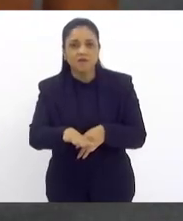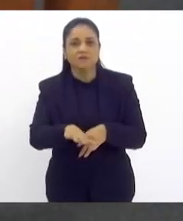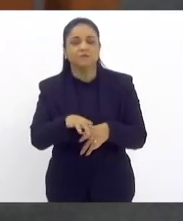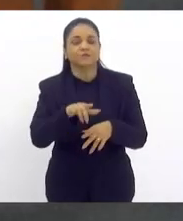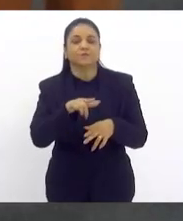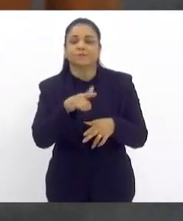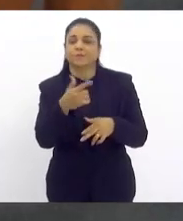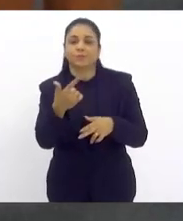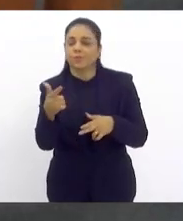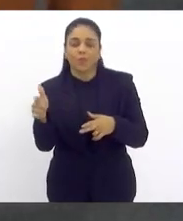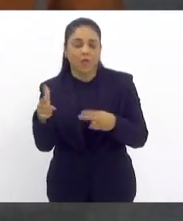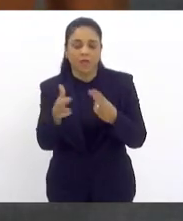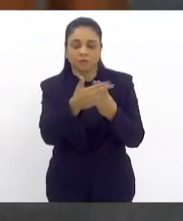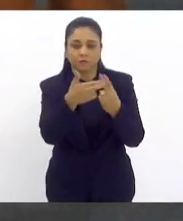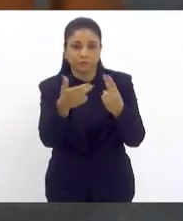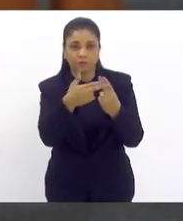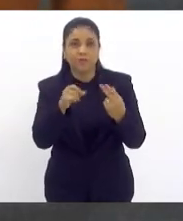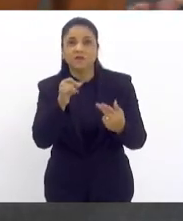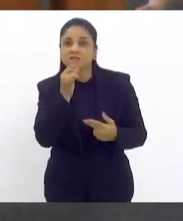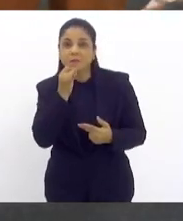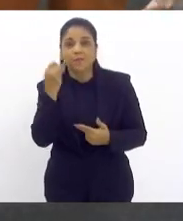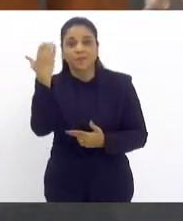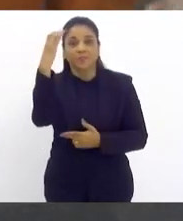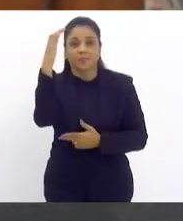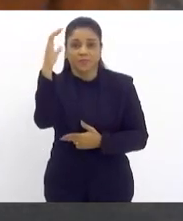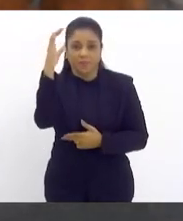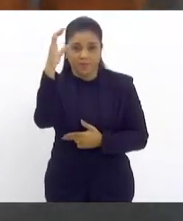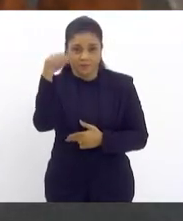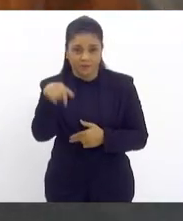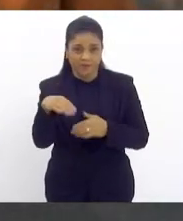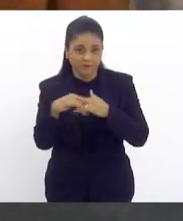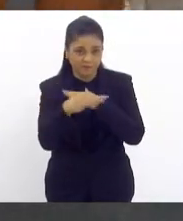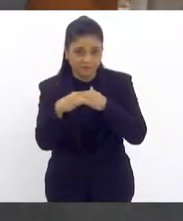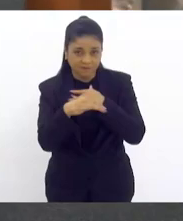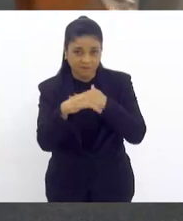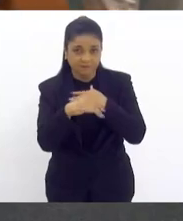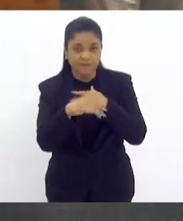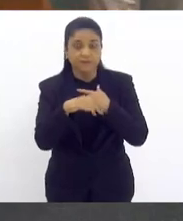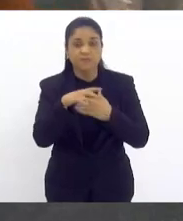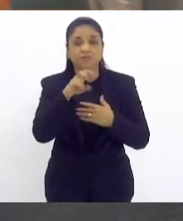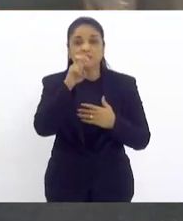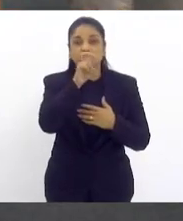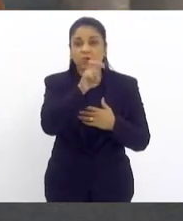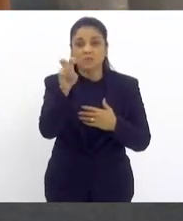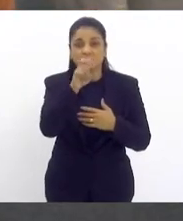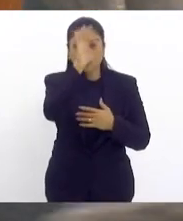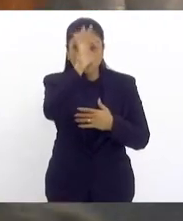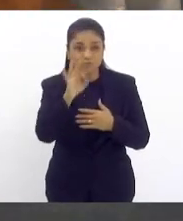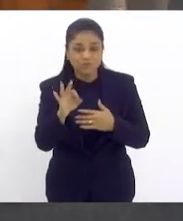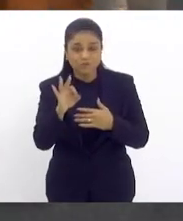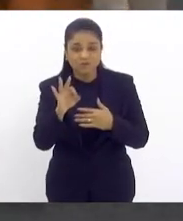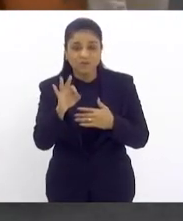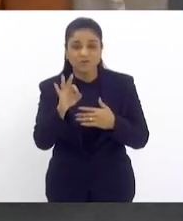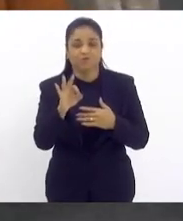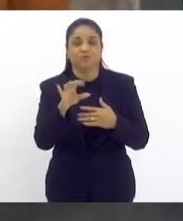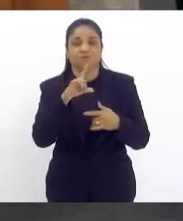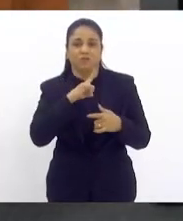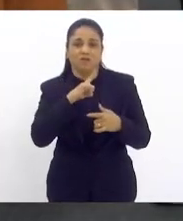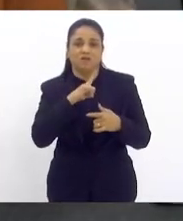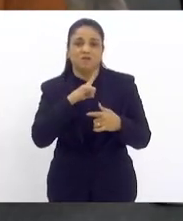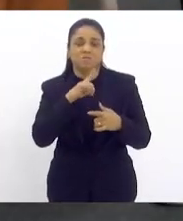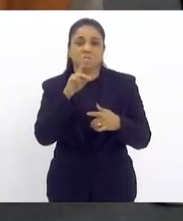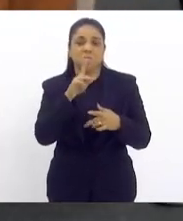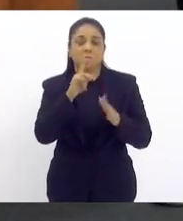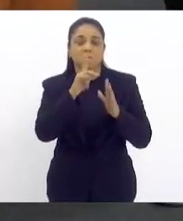no SUS. Por exemplo, Niterói, minha cidade, tem 55% de cobertura de plano de saúde. Isso significa que mais da